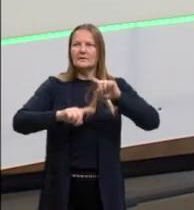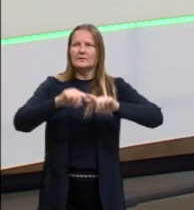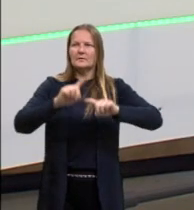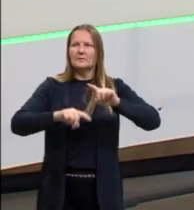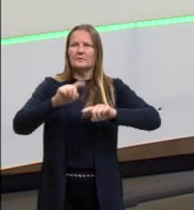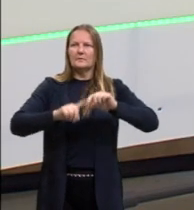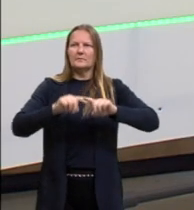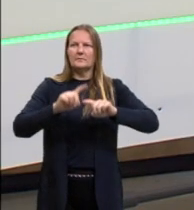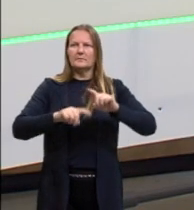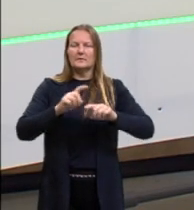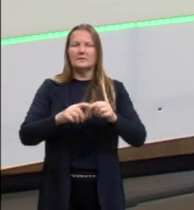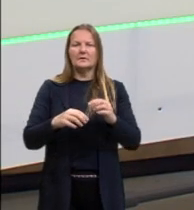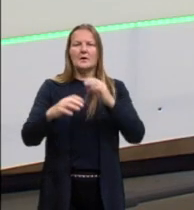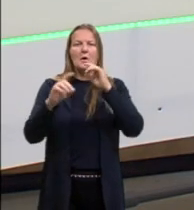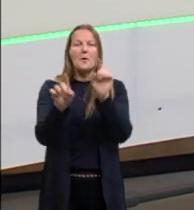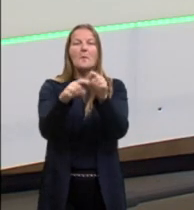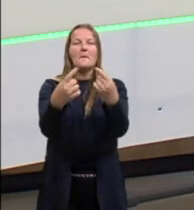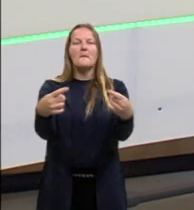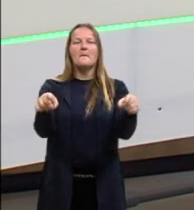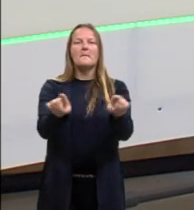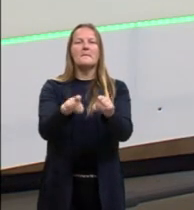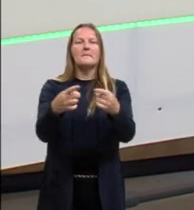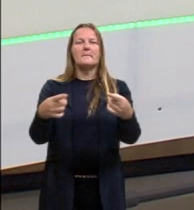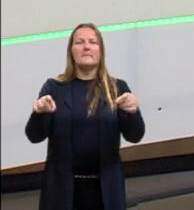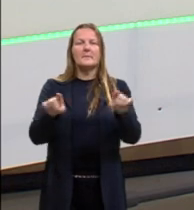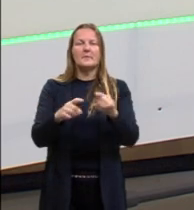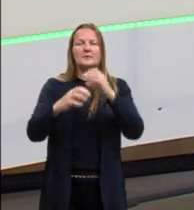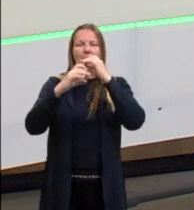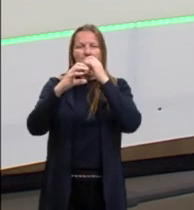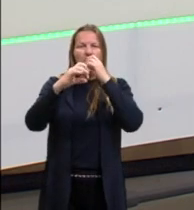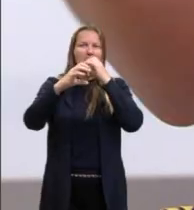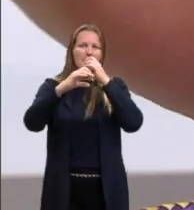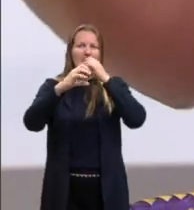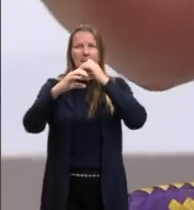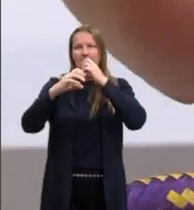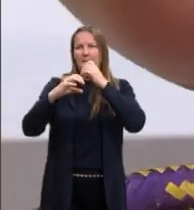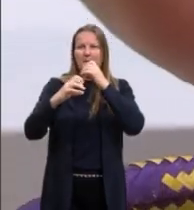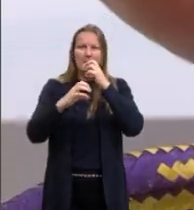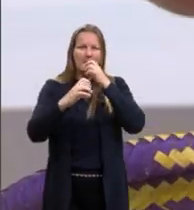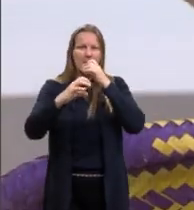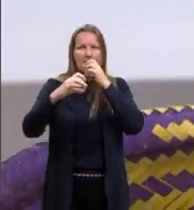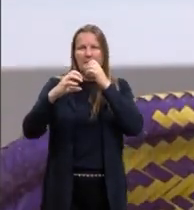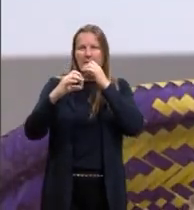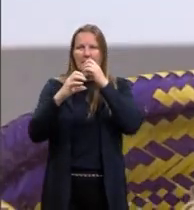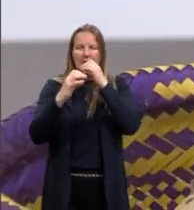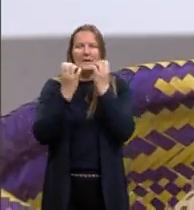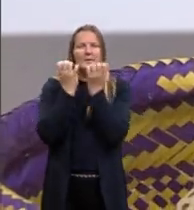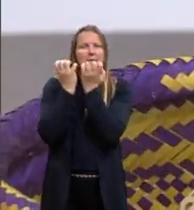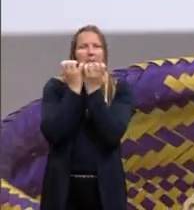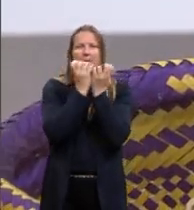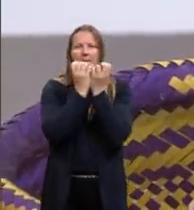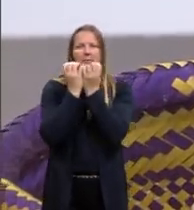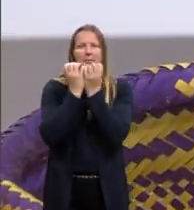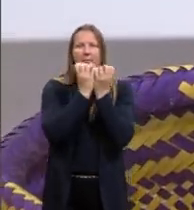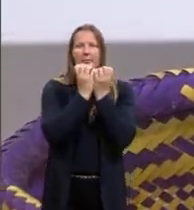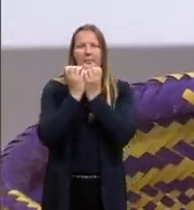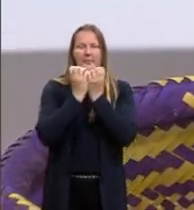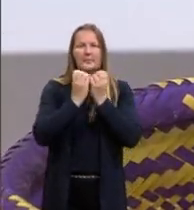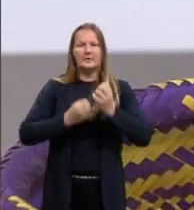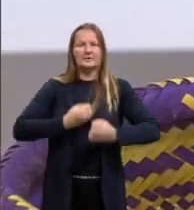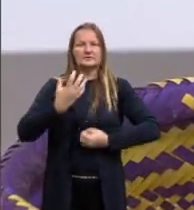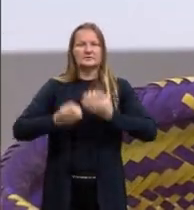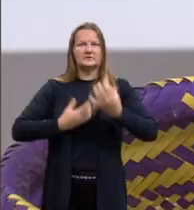da música, porque vale destacar, né? Essas expressões artísticas, quando a gente fala de expressão artística, da